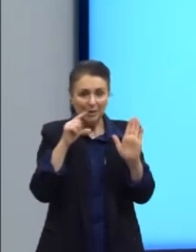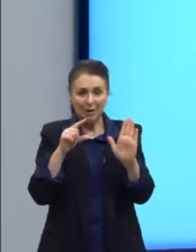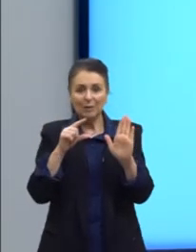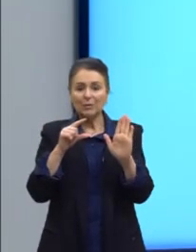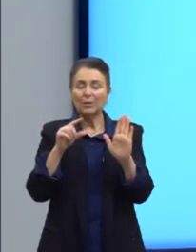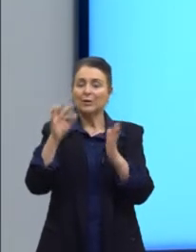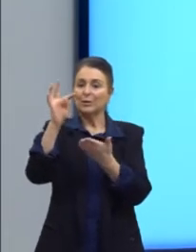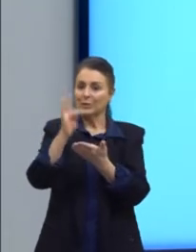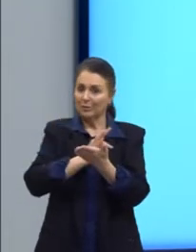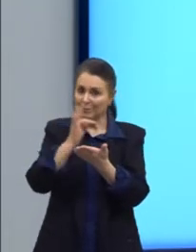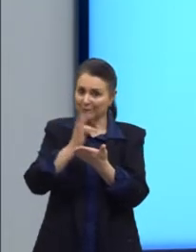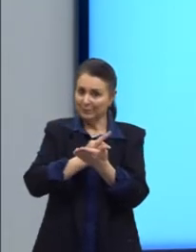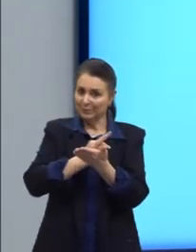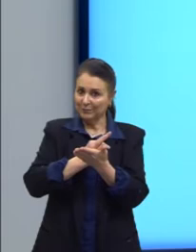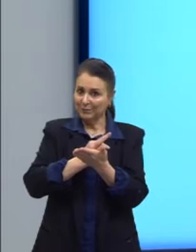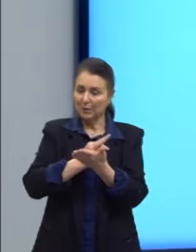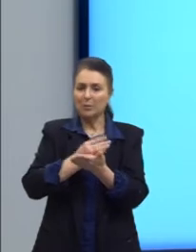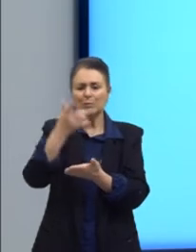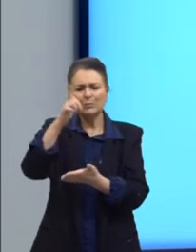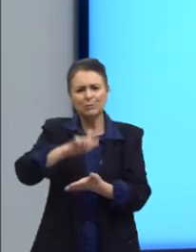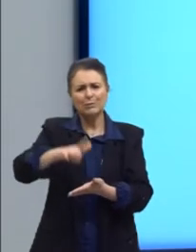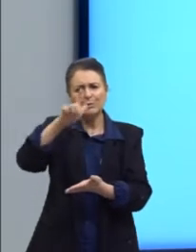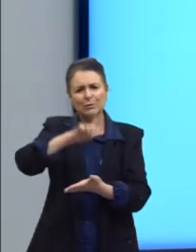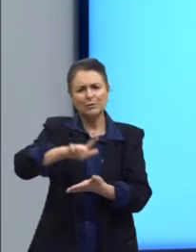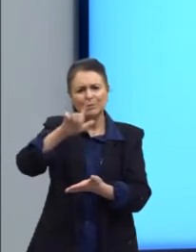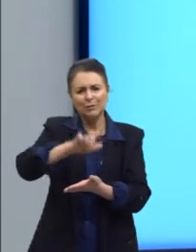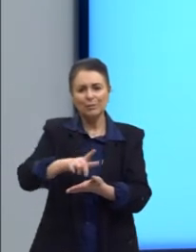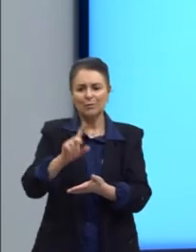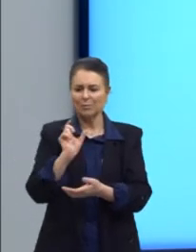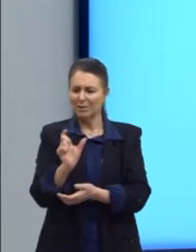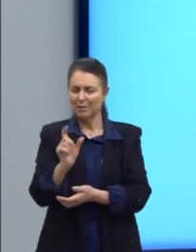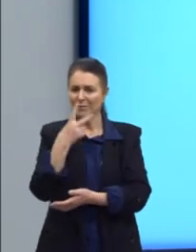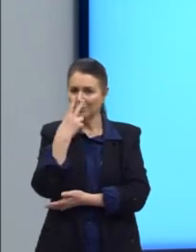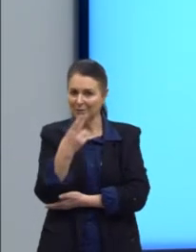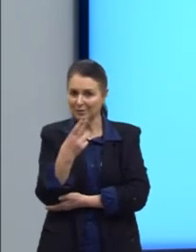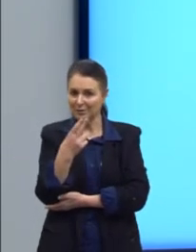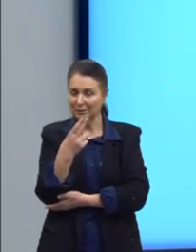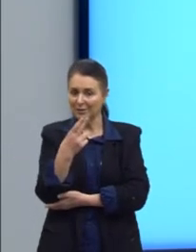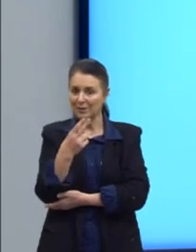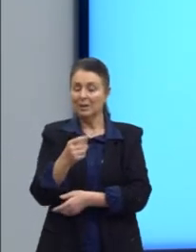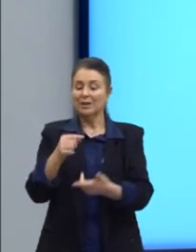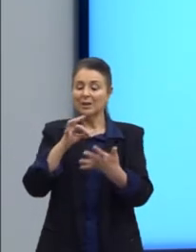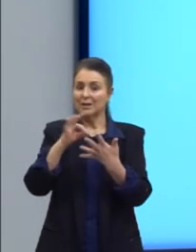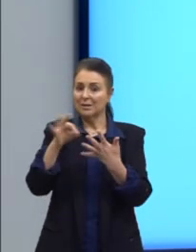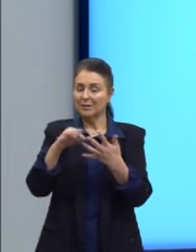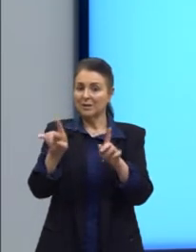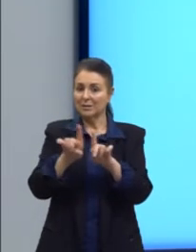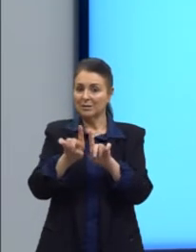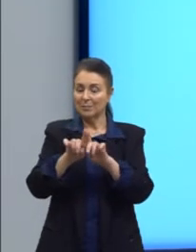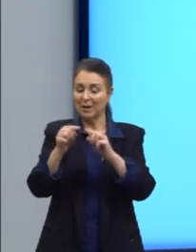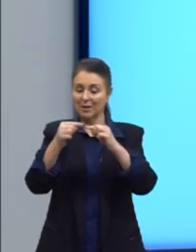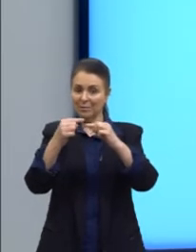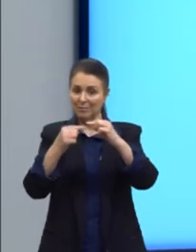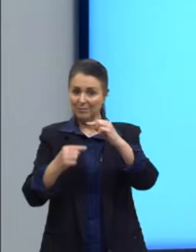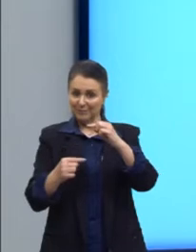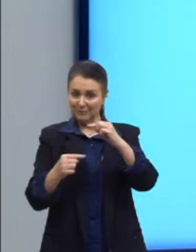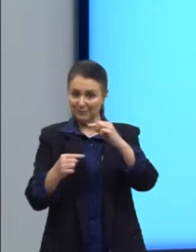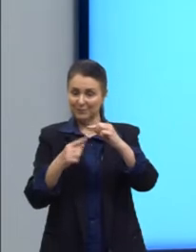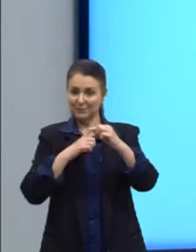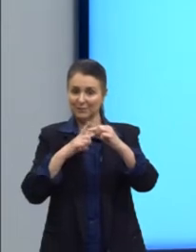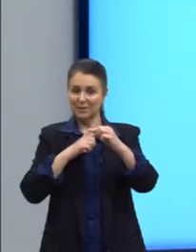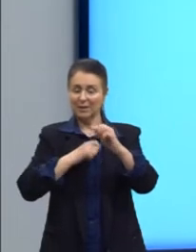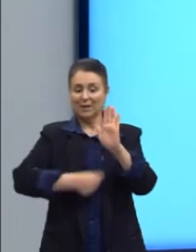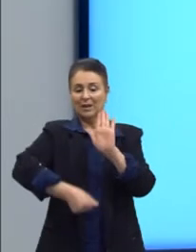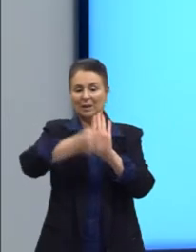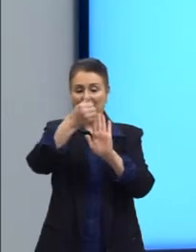texto, para não repetir em excesso. E ali, em amarelo também, embaixo, eu coloquei a